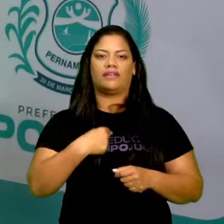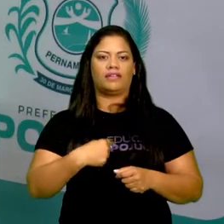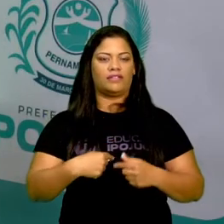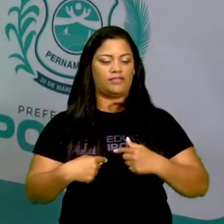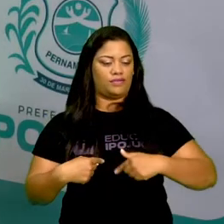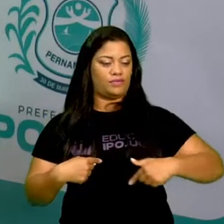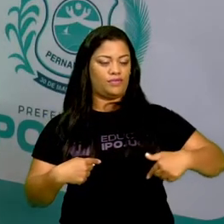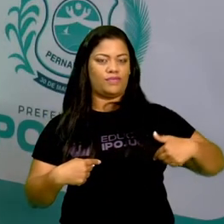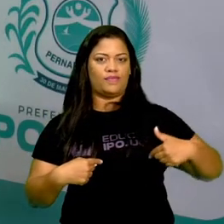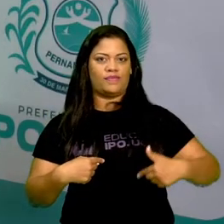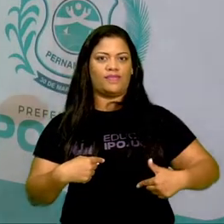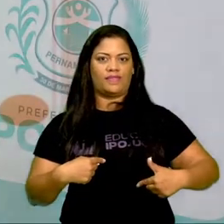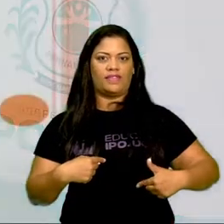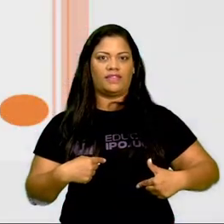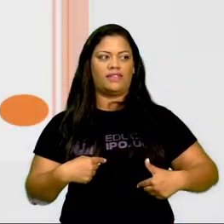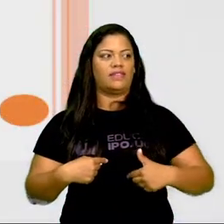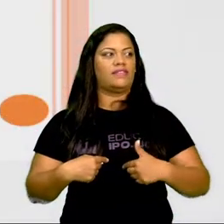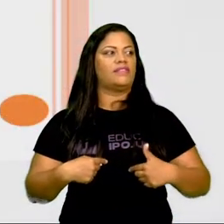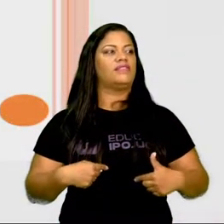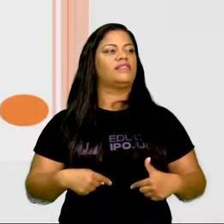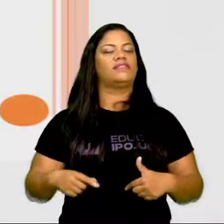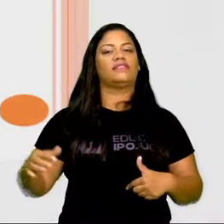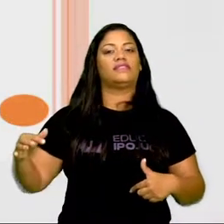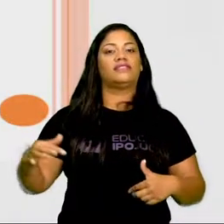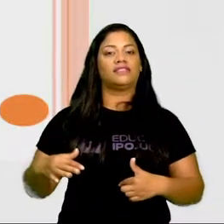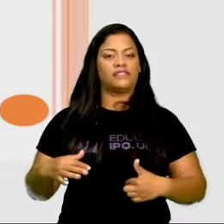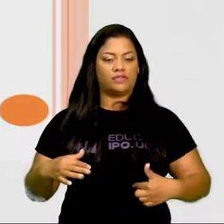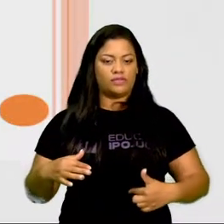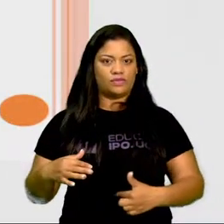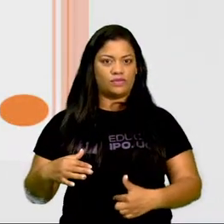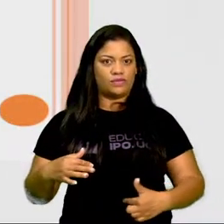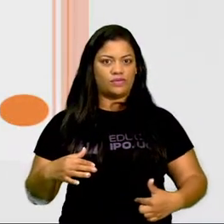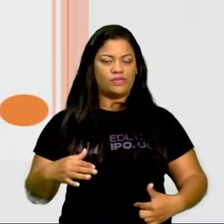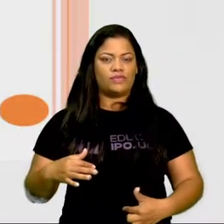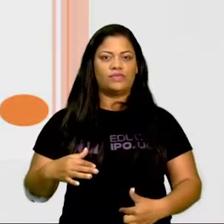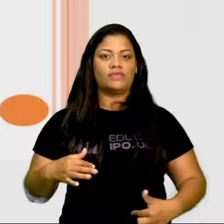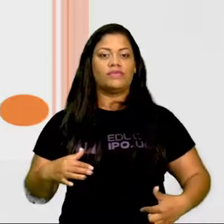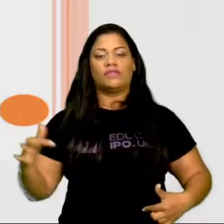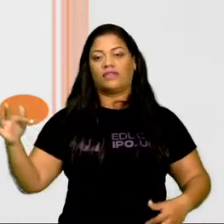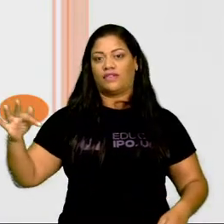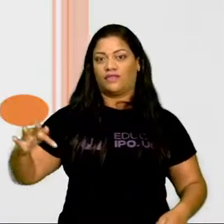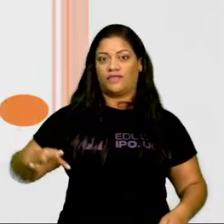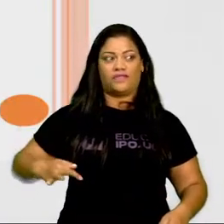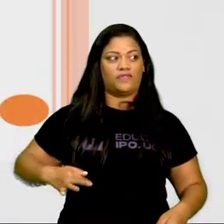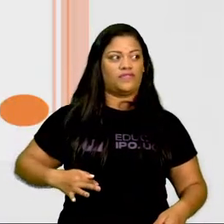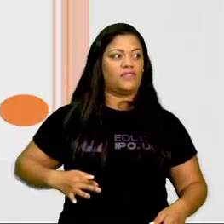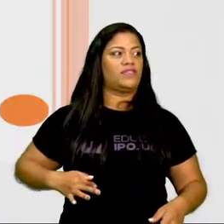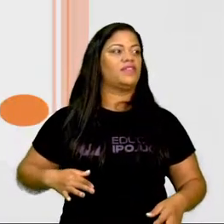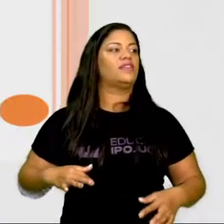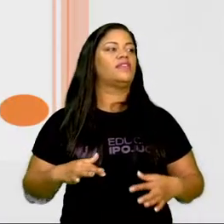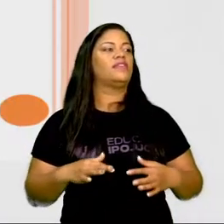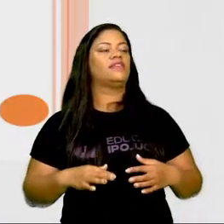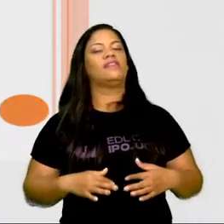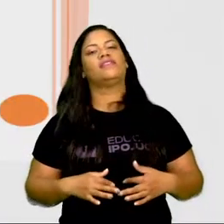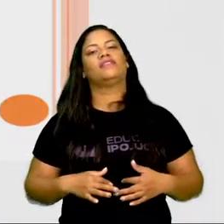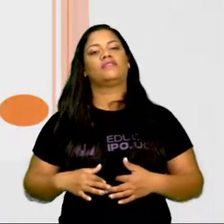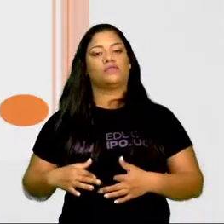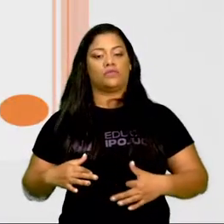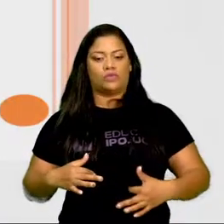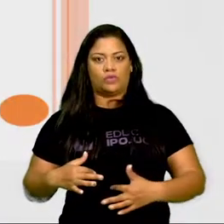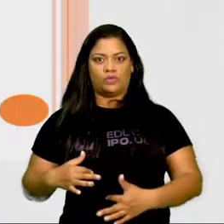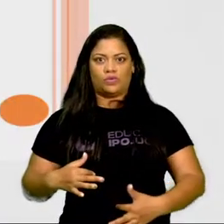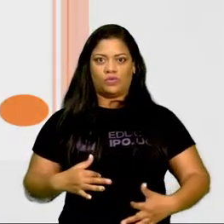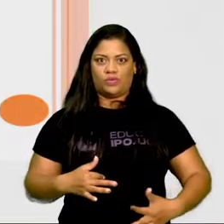estômago, das planqueias, do intestino delgado, do fígado, da vesícula biliar, do intestino